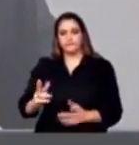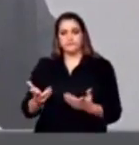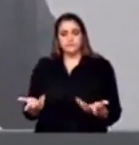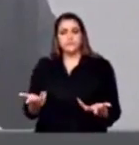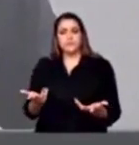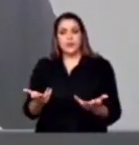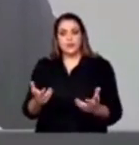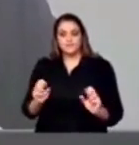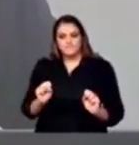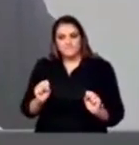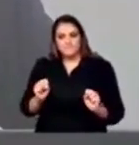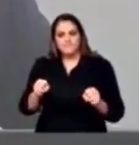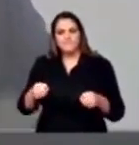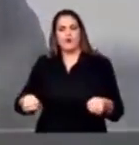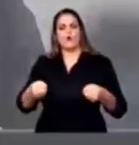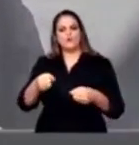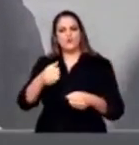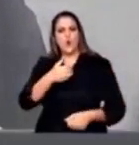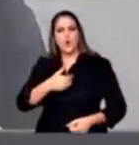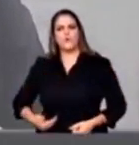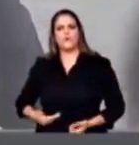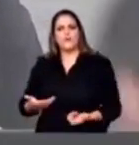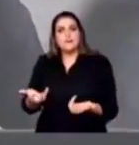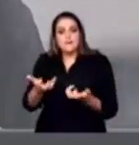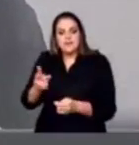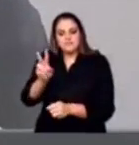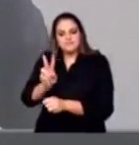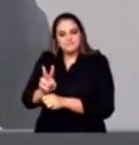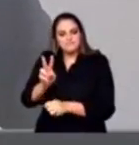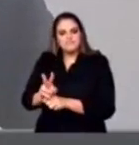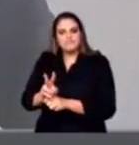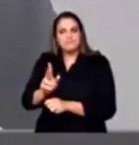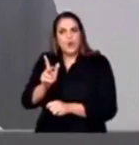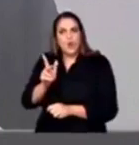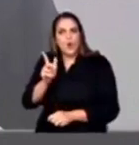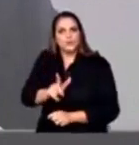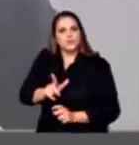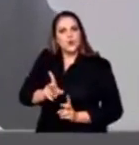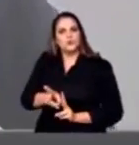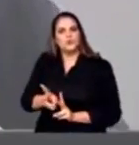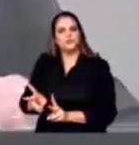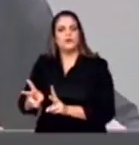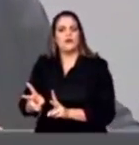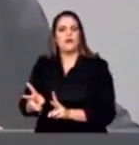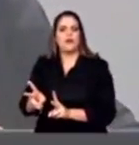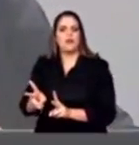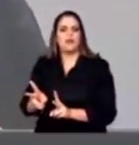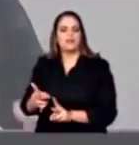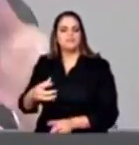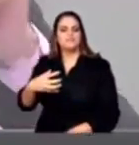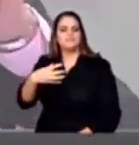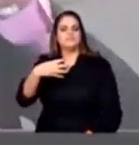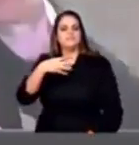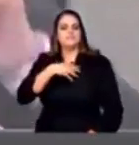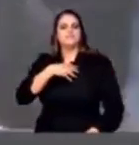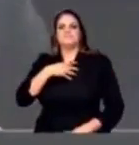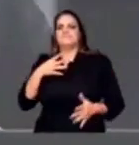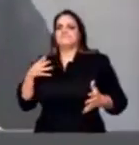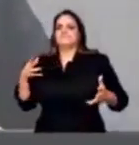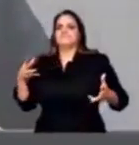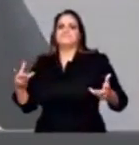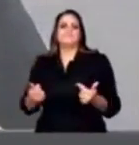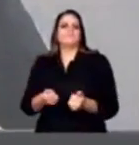esforços do Estado para preservar essa conquista, que logo se considerou uma conquista histórica do povo